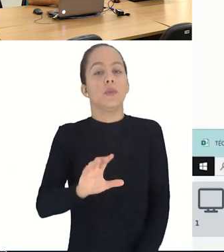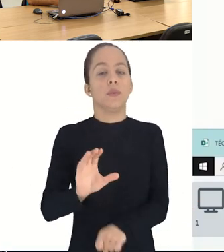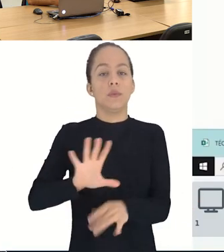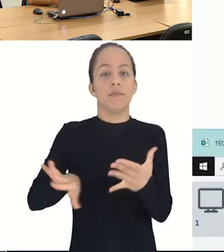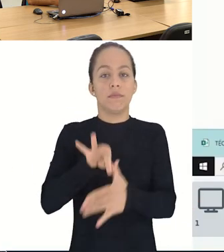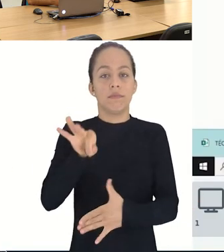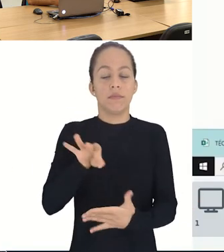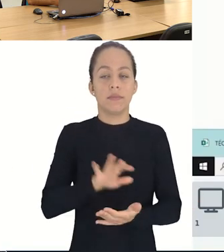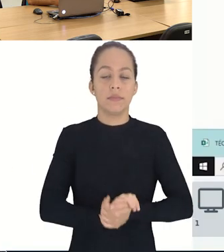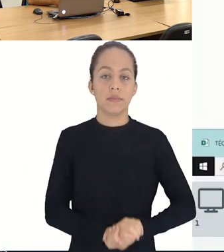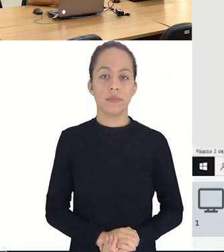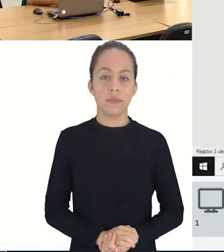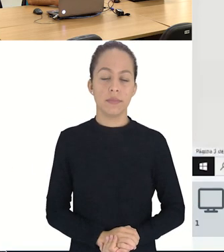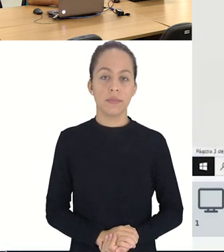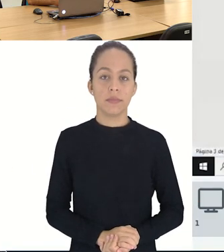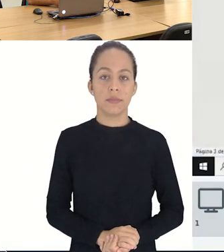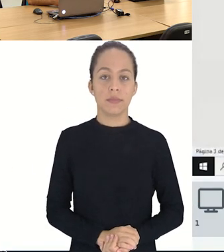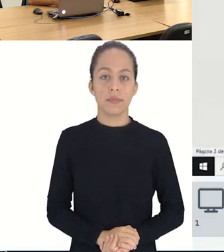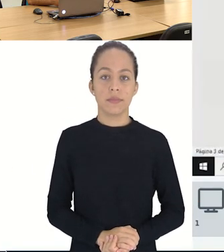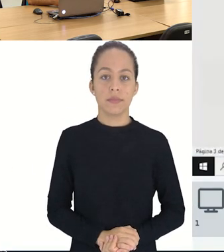próximo sorteio. Vamos lá. Obrigado.